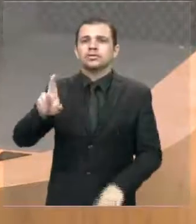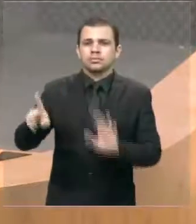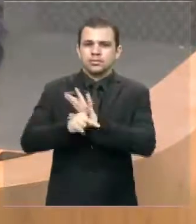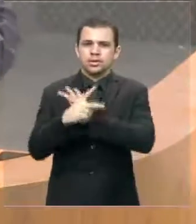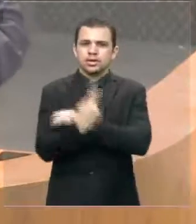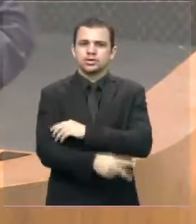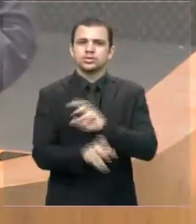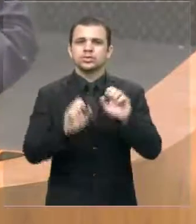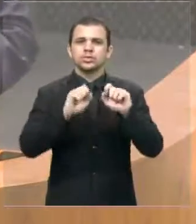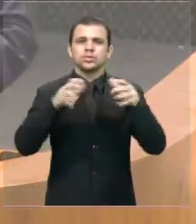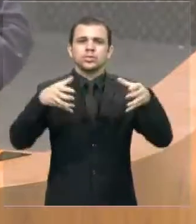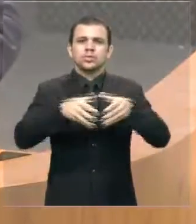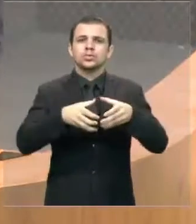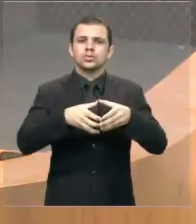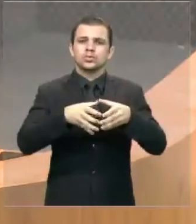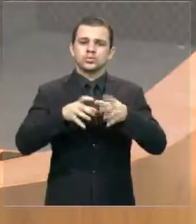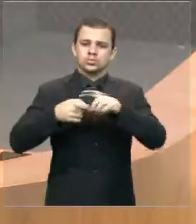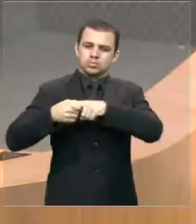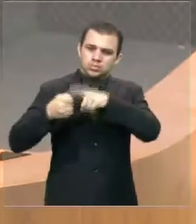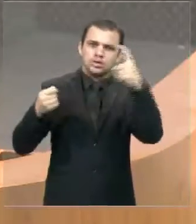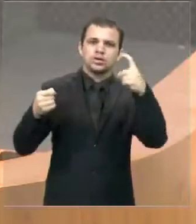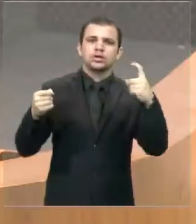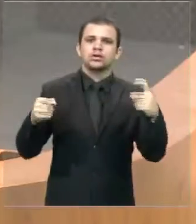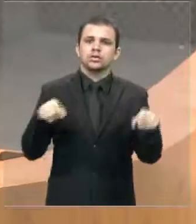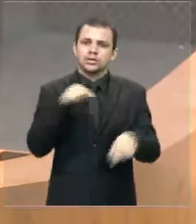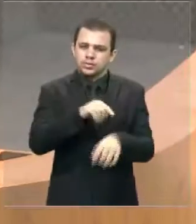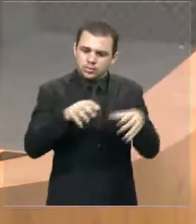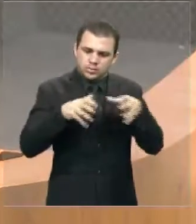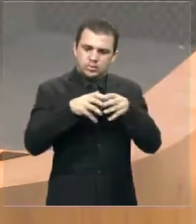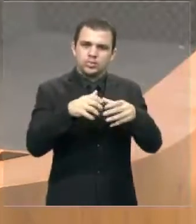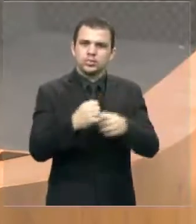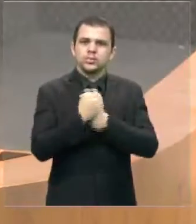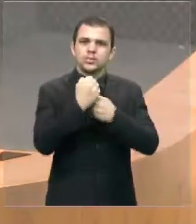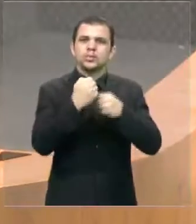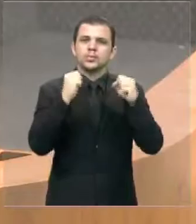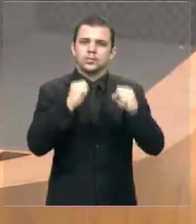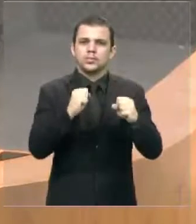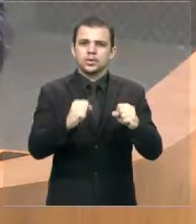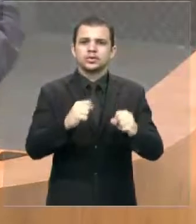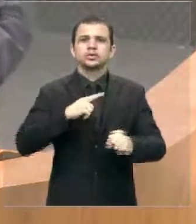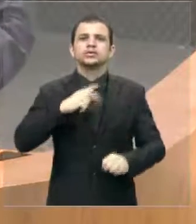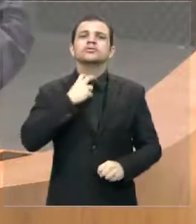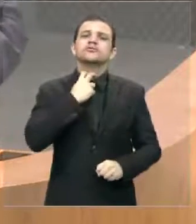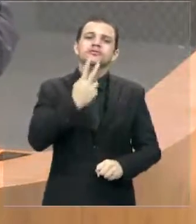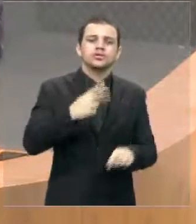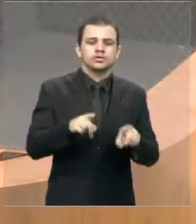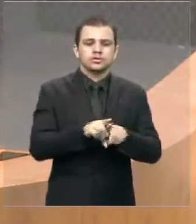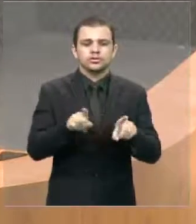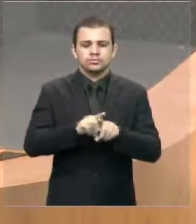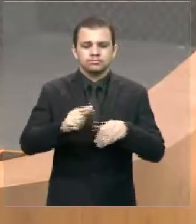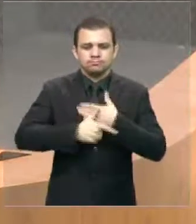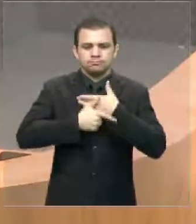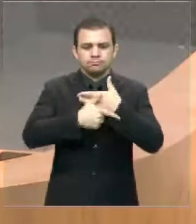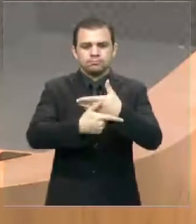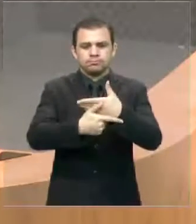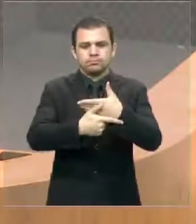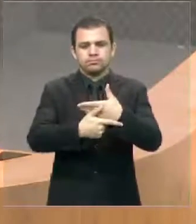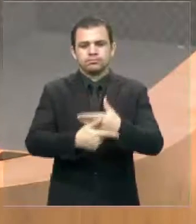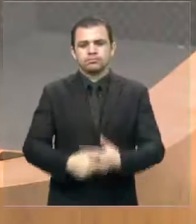independente, um poder que tem a sua voz e que tem as suas atitudes.